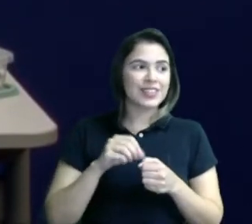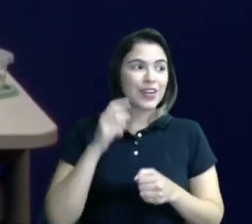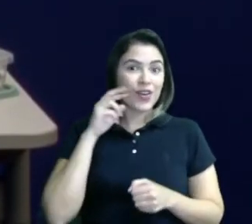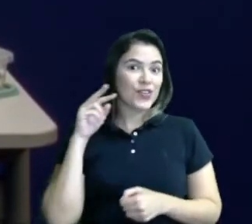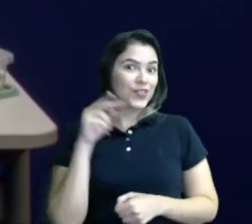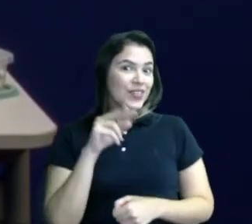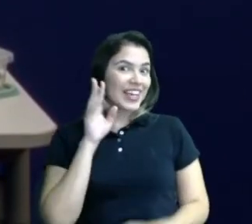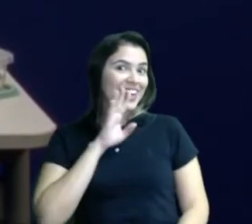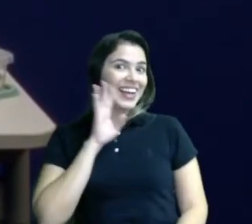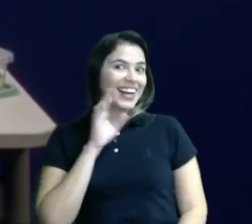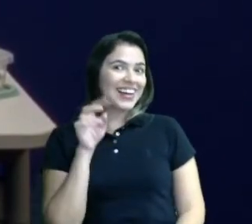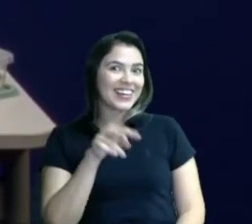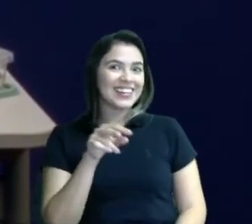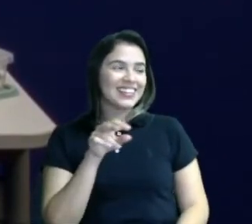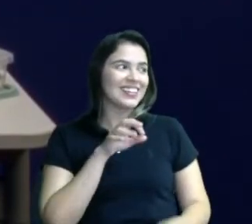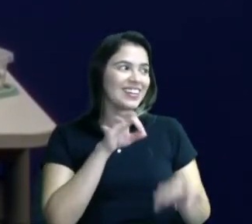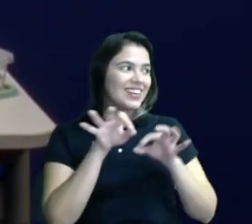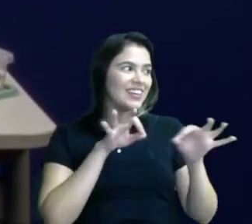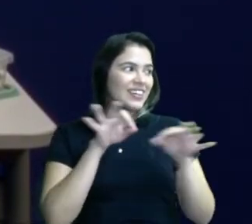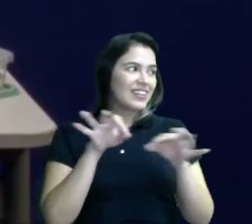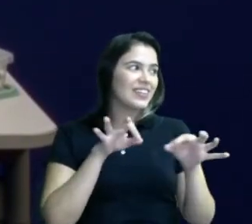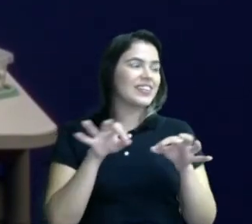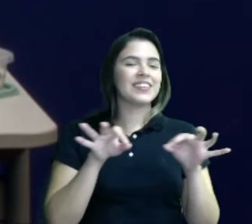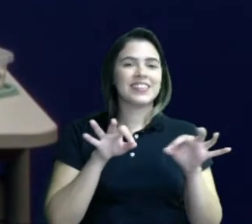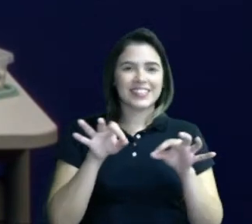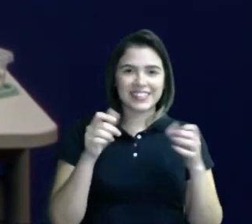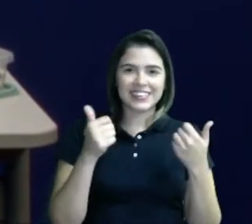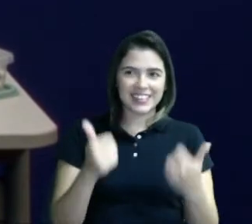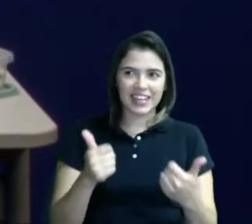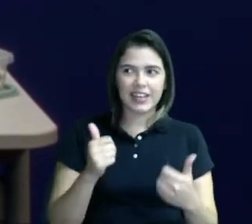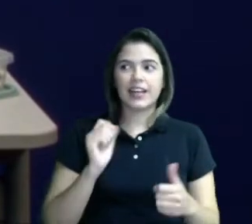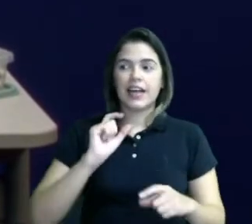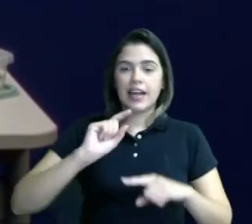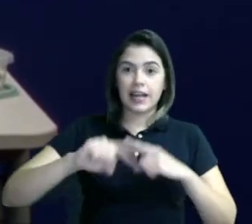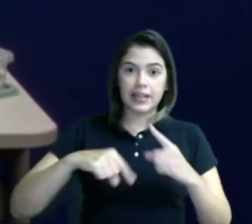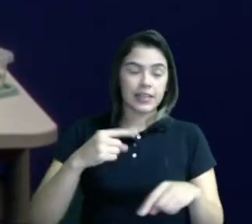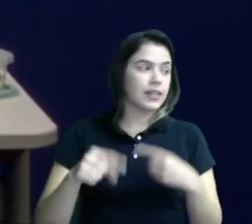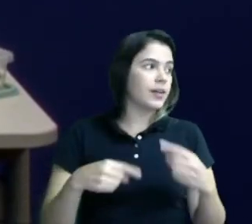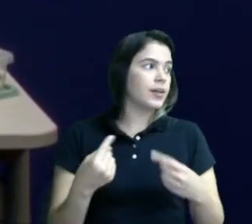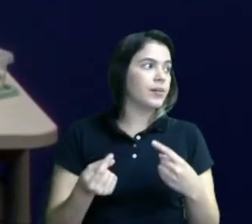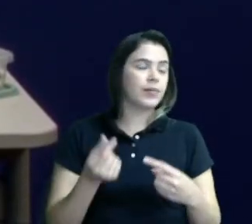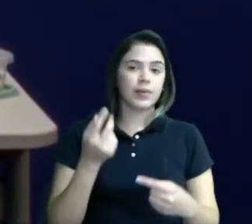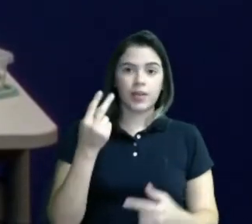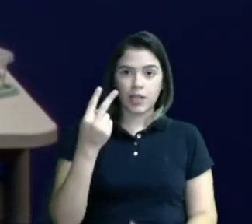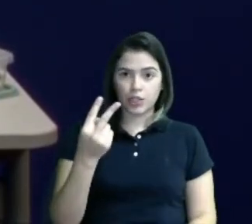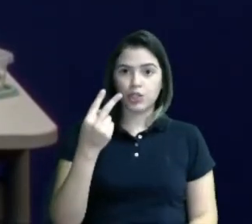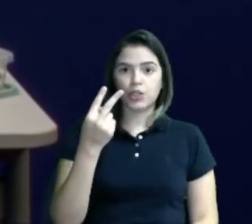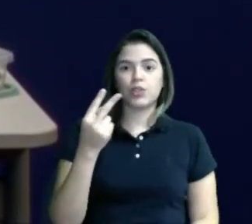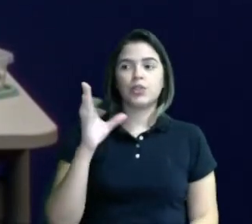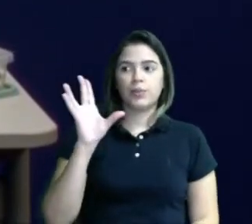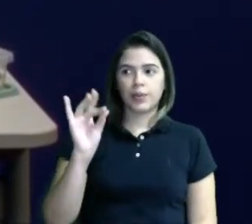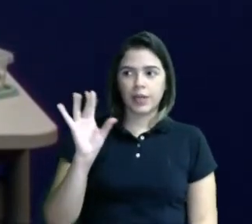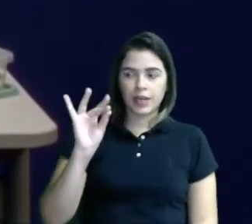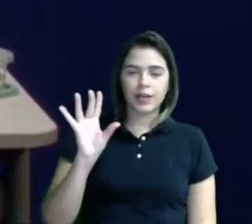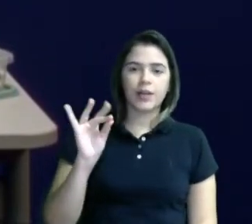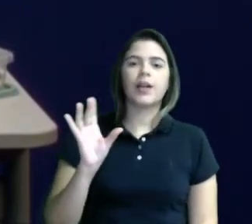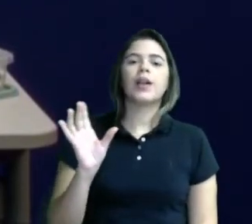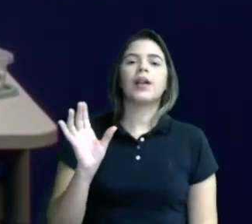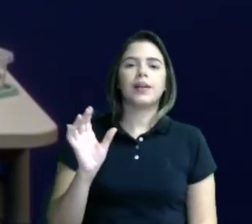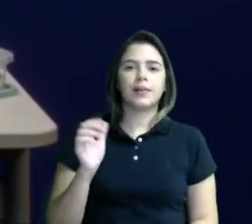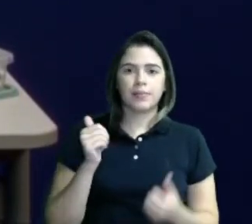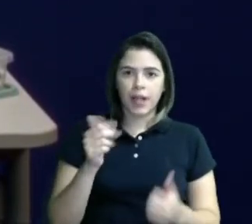ficando. Olha como já tá ficando. Tá vendo? Aí, depois, você pega mais dois pra colar. Aqui, pra ficar bem